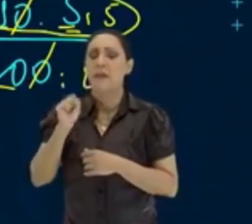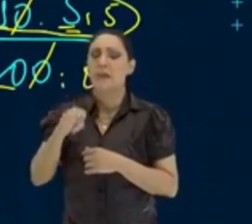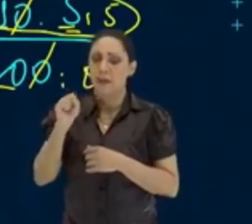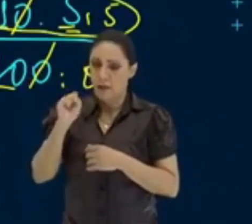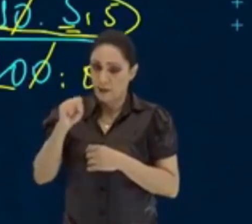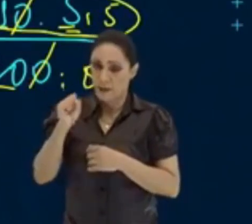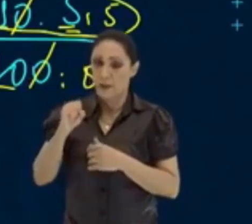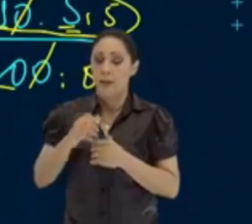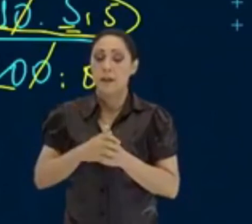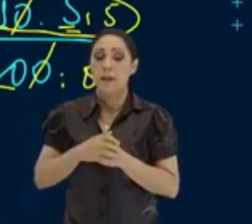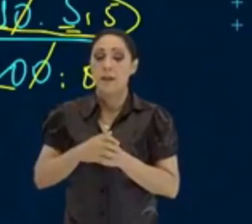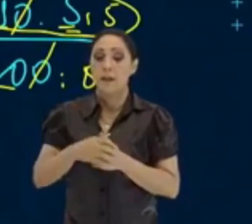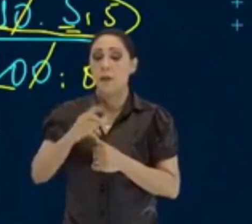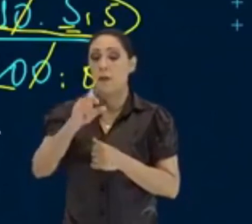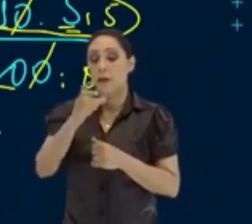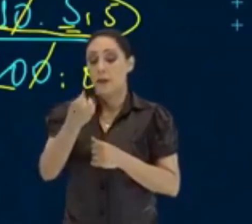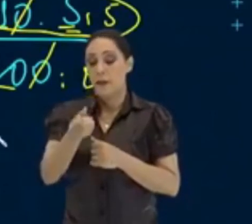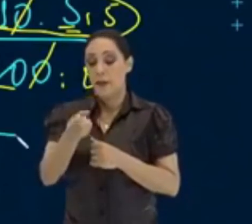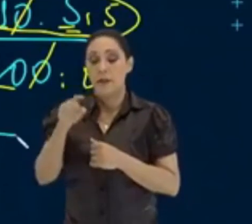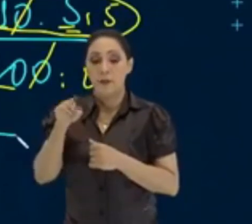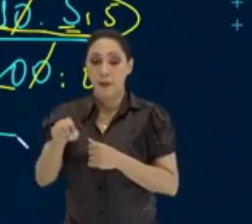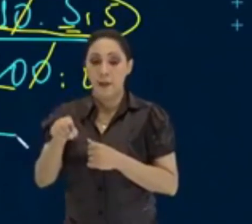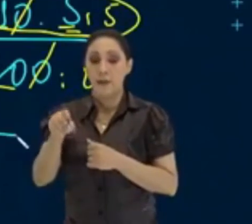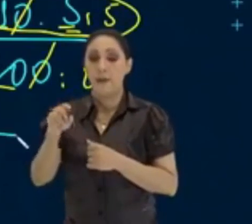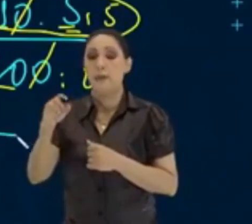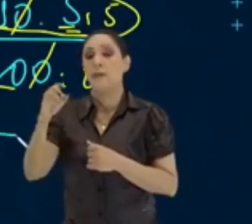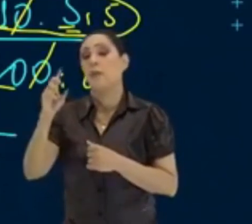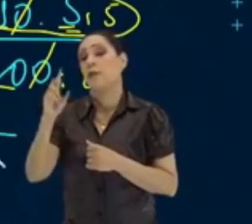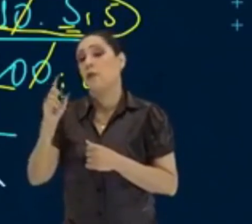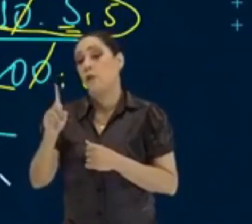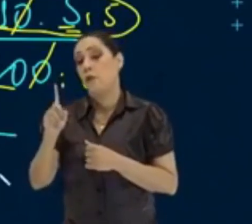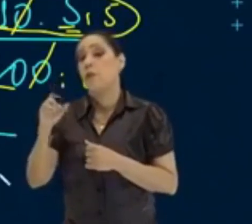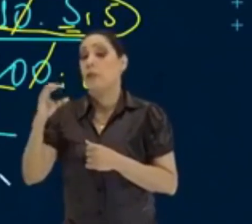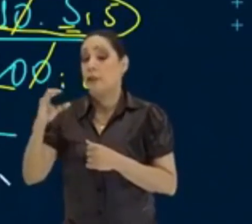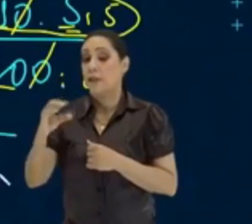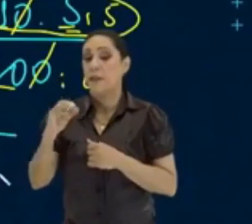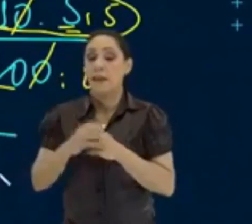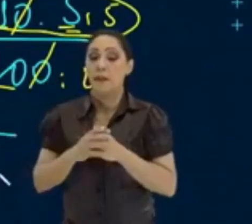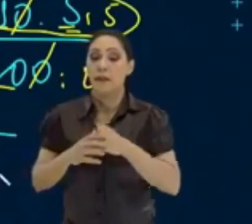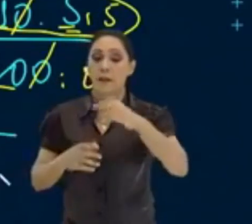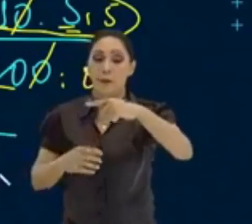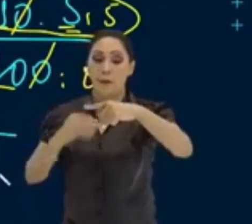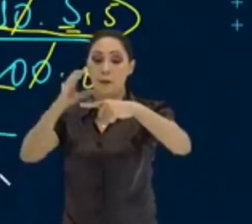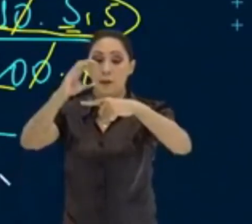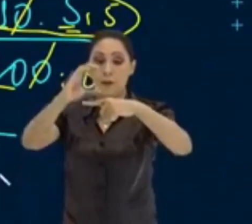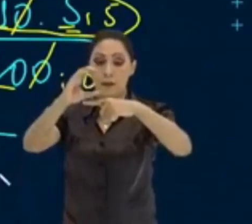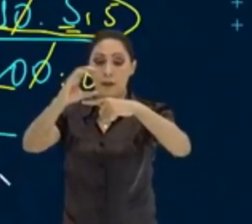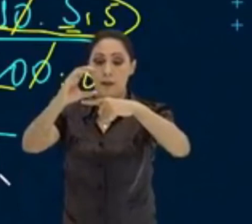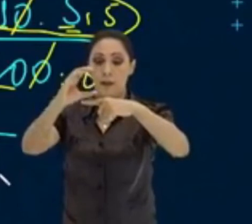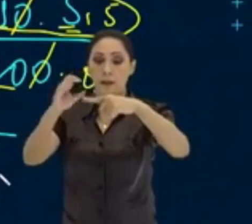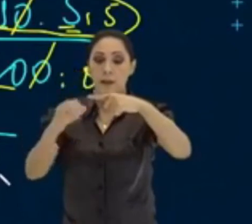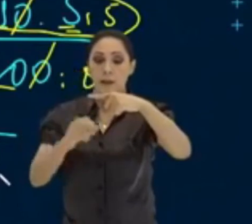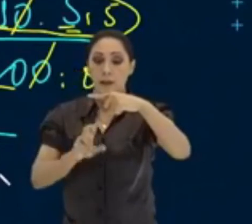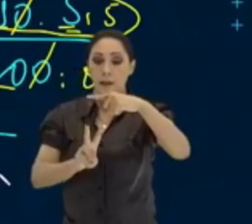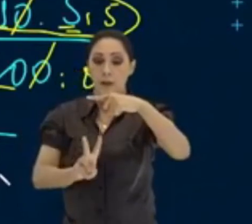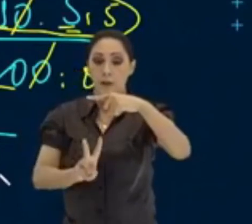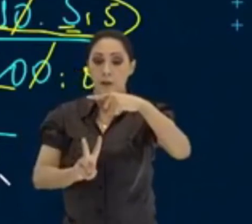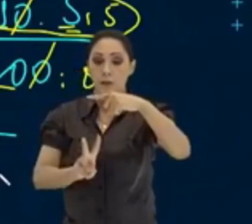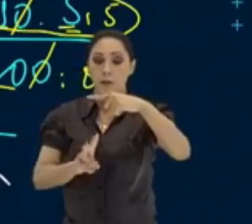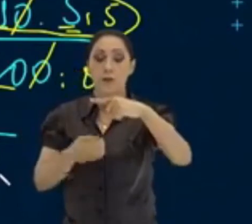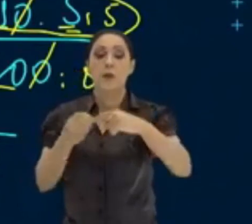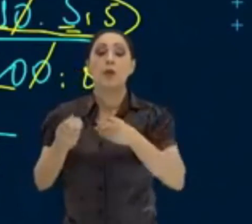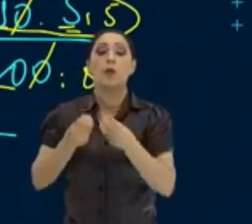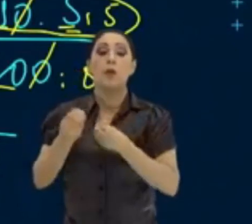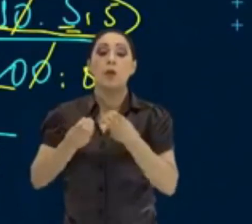Então, C vezes 1 dá C. E aqui, 10 por 5 dá 2. Pessoal, mas como é que eu faço isso agora?